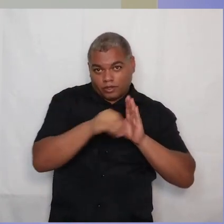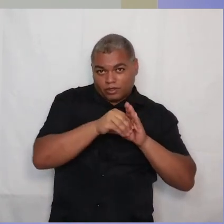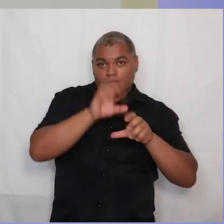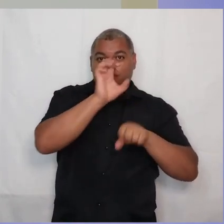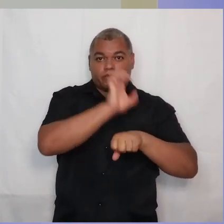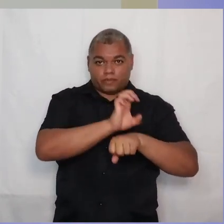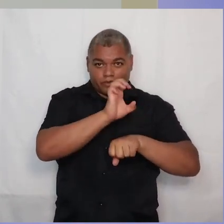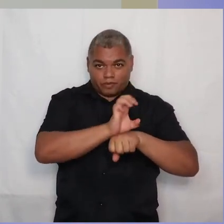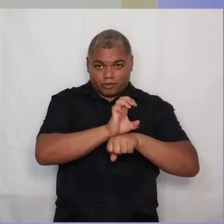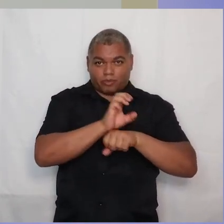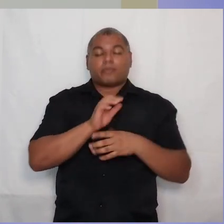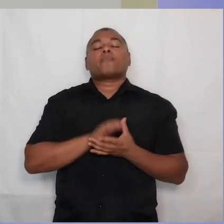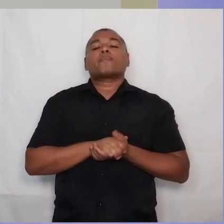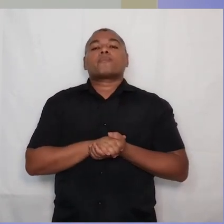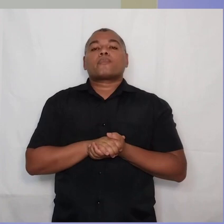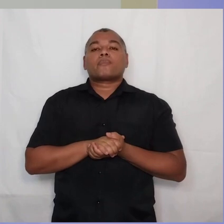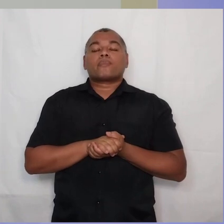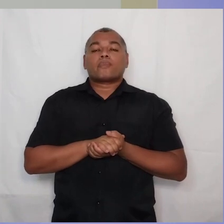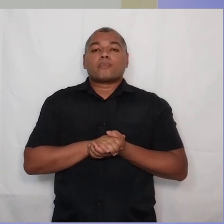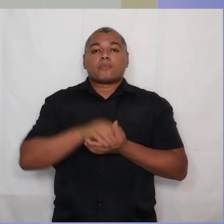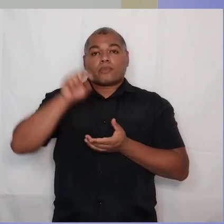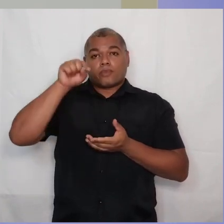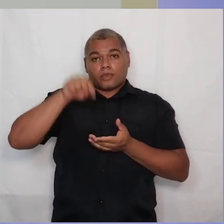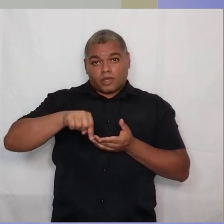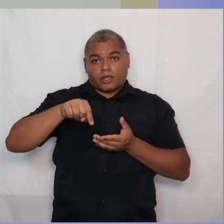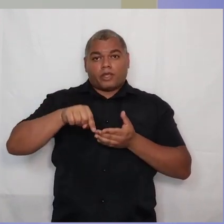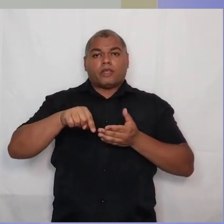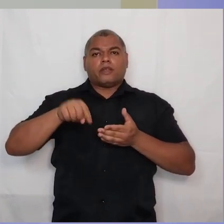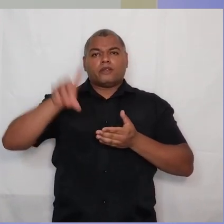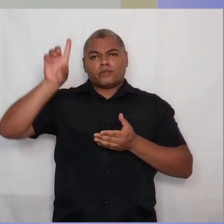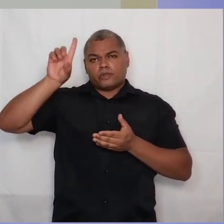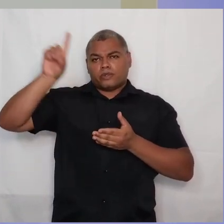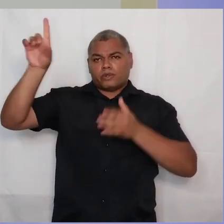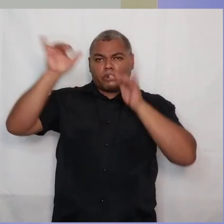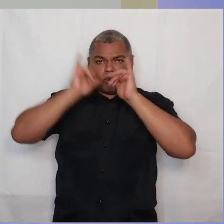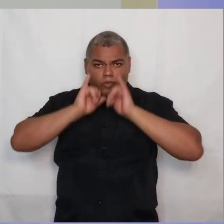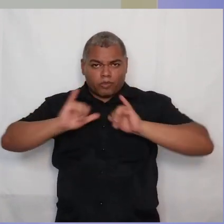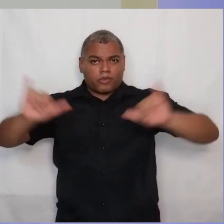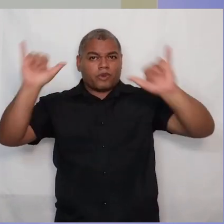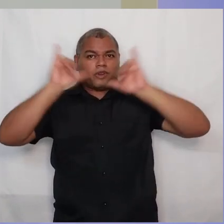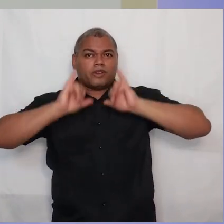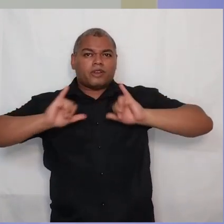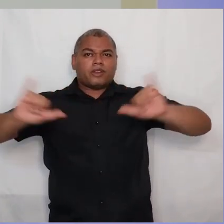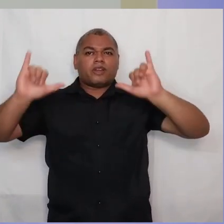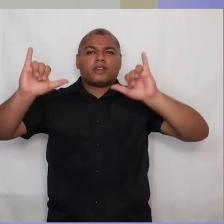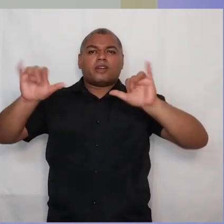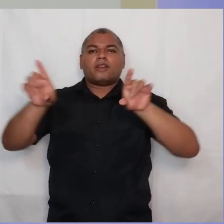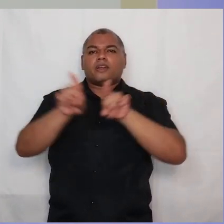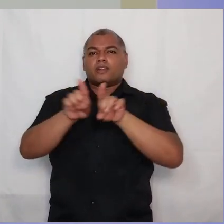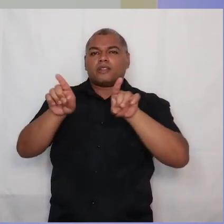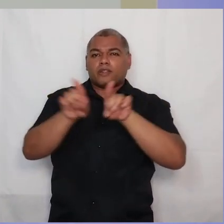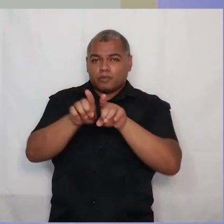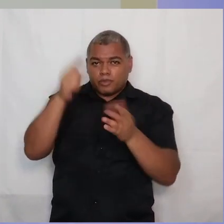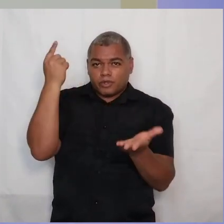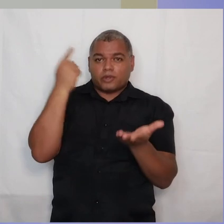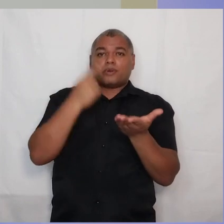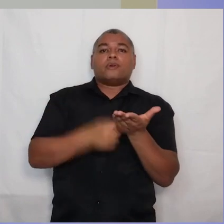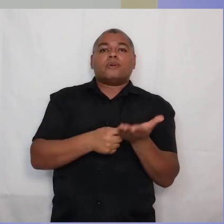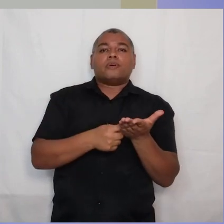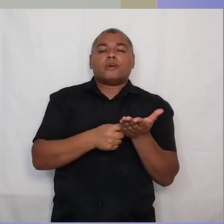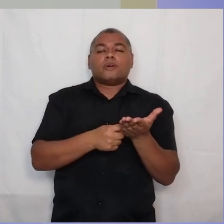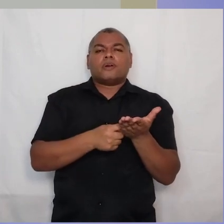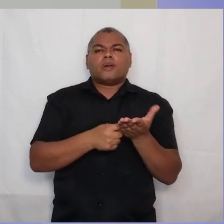nos diz assim Isto, portanto, digo e no Senhor testifico Não